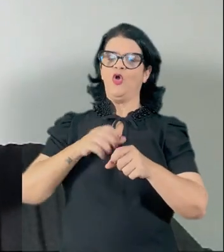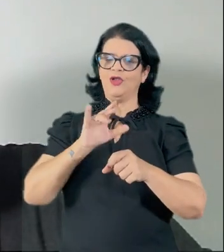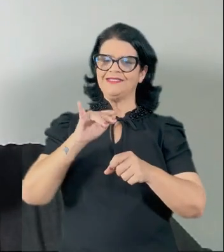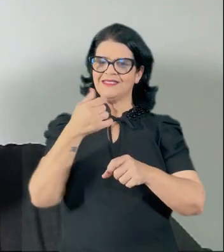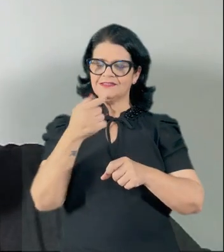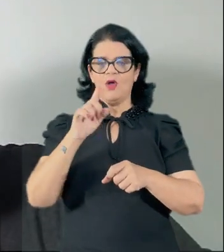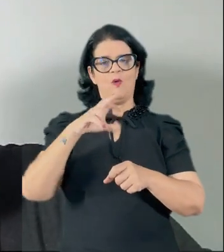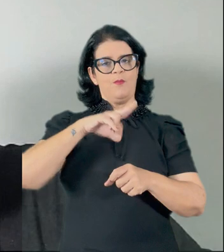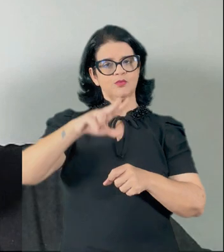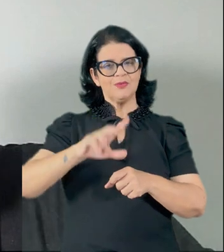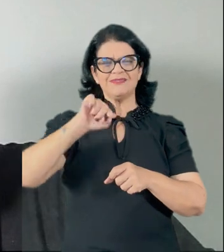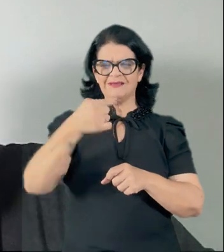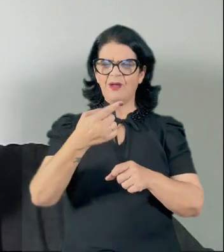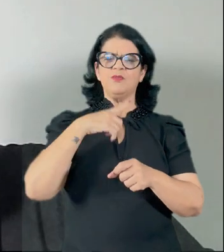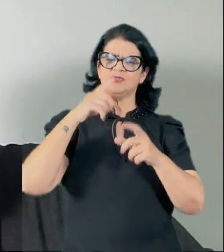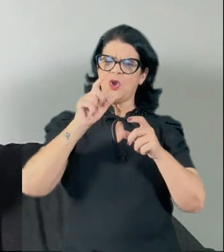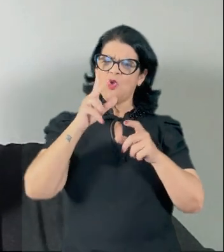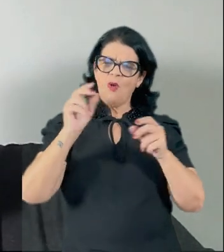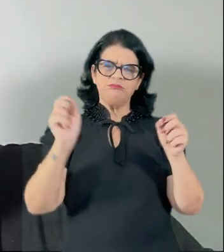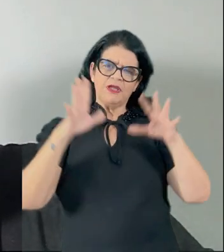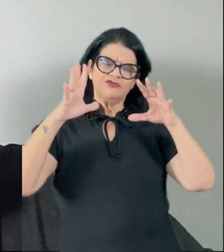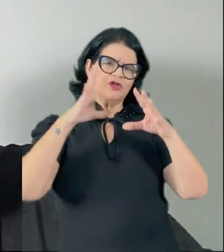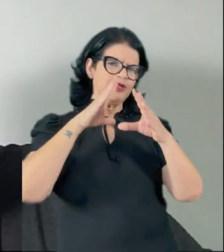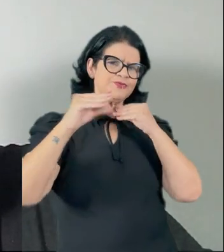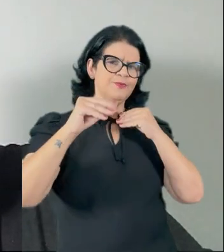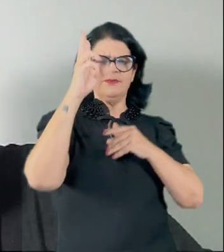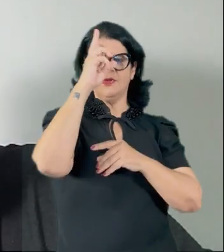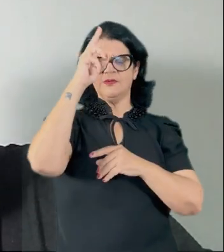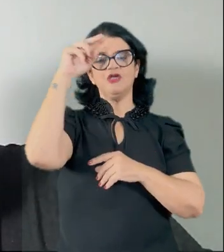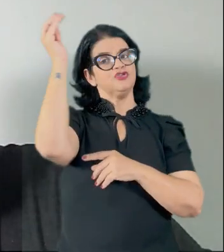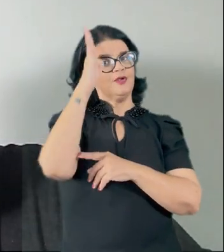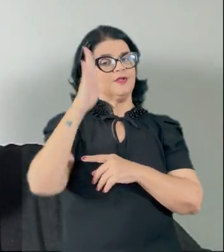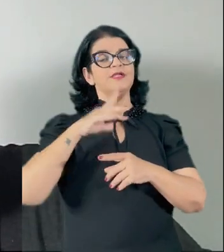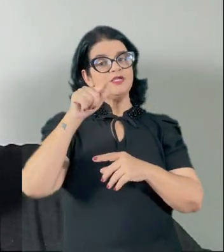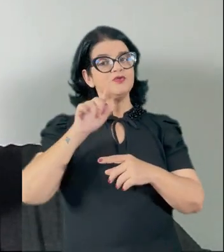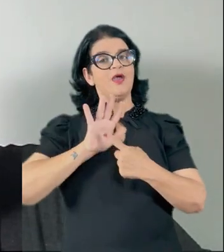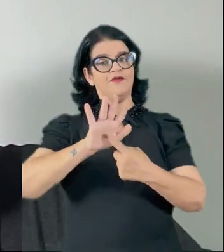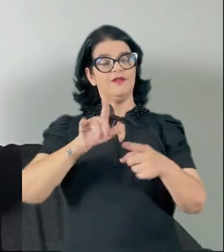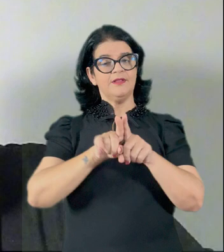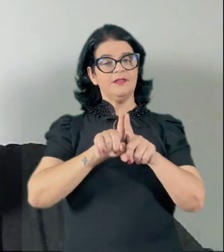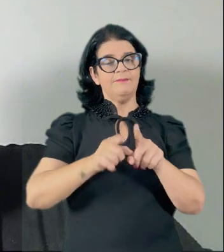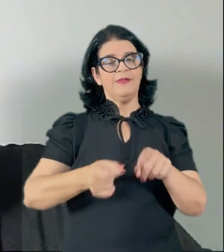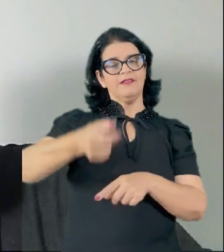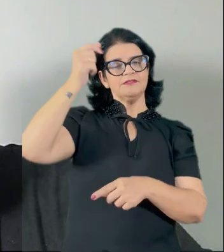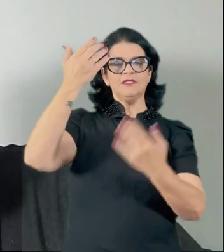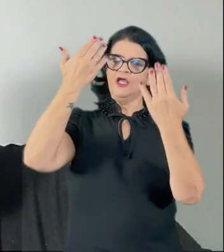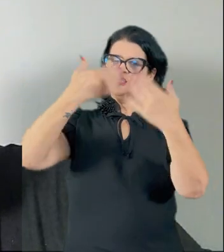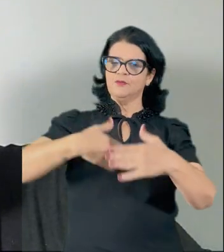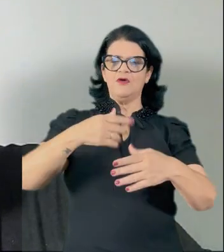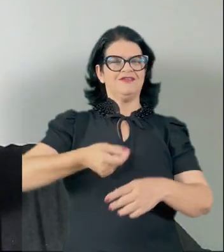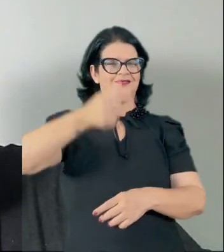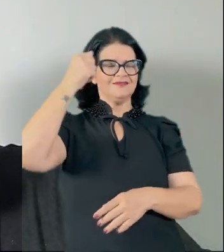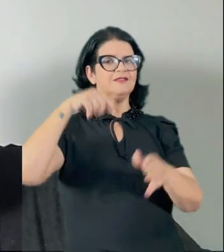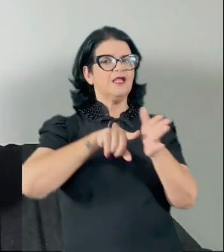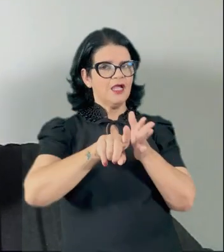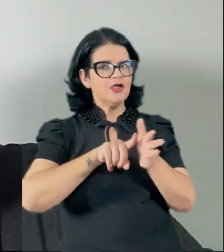no início da colonização portuguesa. Depois, como no Paço de Mágica, eles sumiam da história do Brasil. Isso se refletia também nas